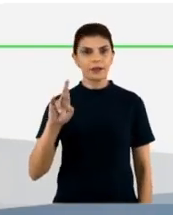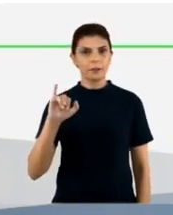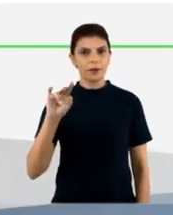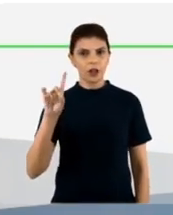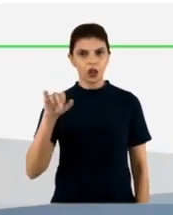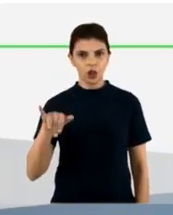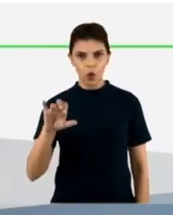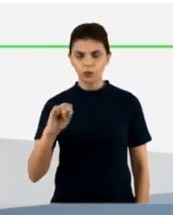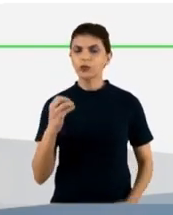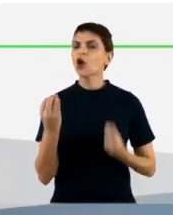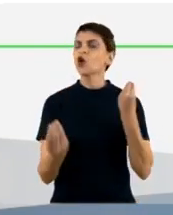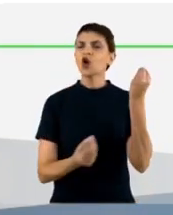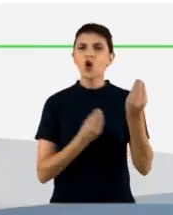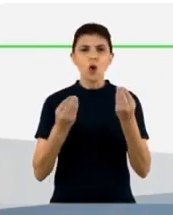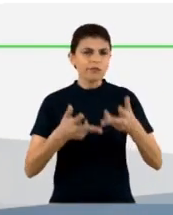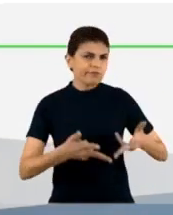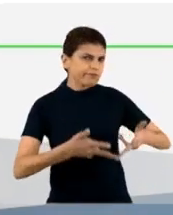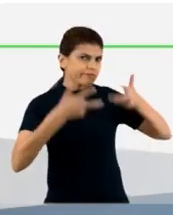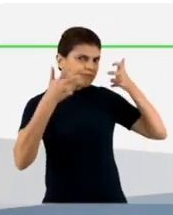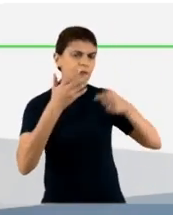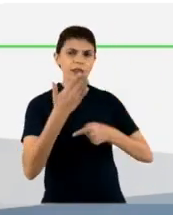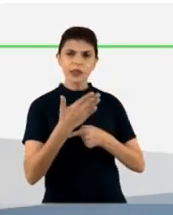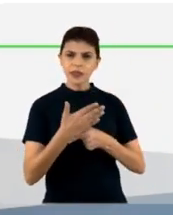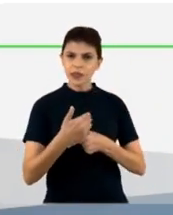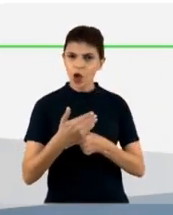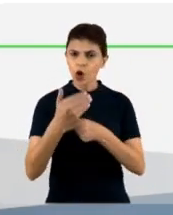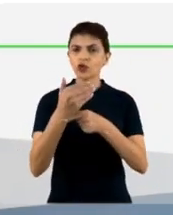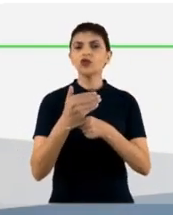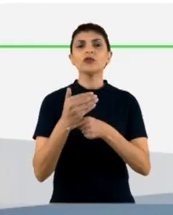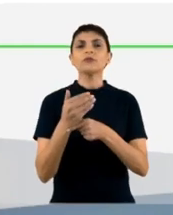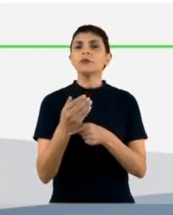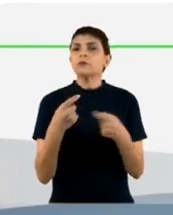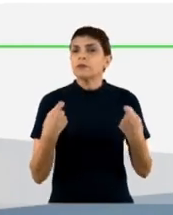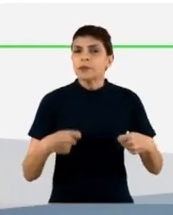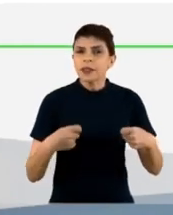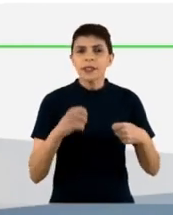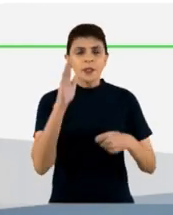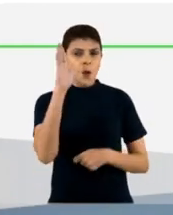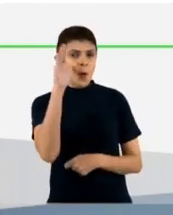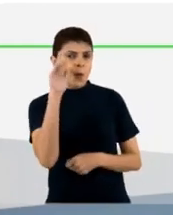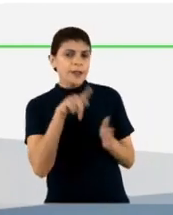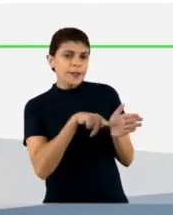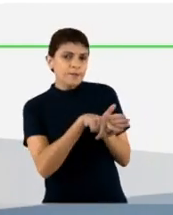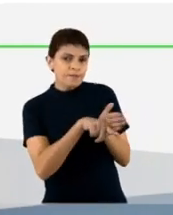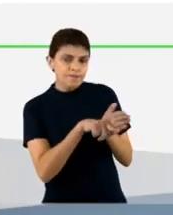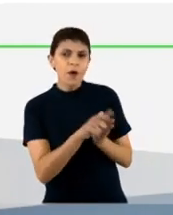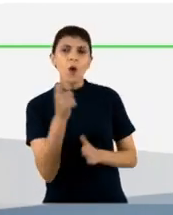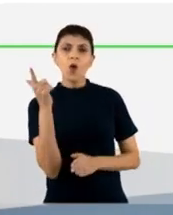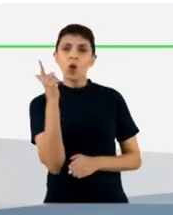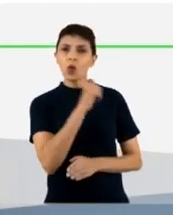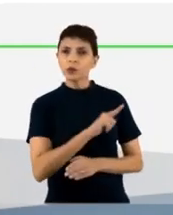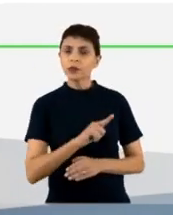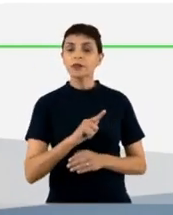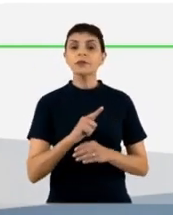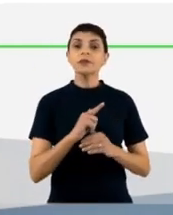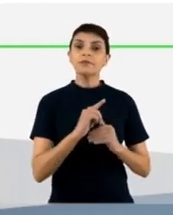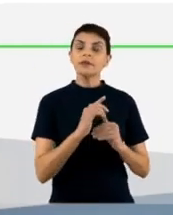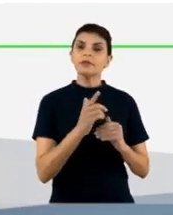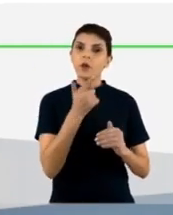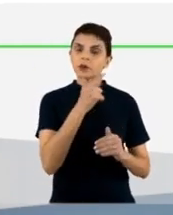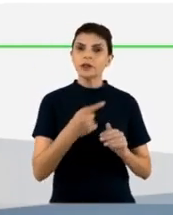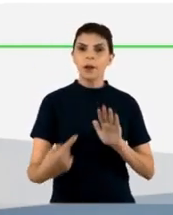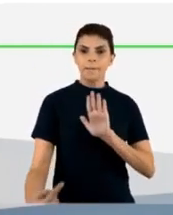coisa a se observar a respeito dessa tecnologia é que ela eleva o desenvolvimento de